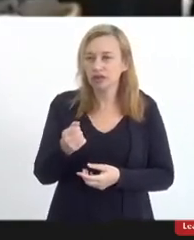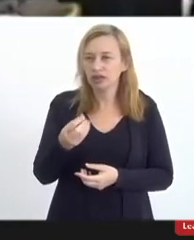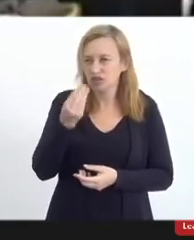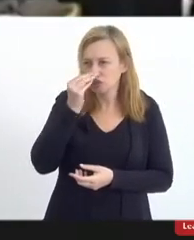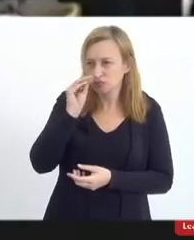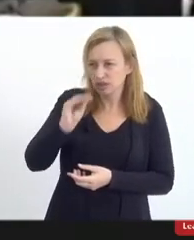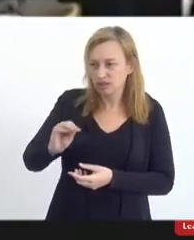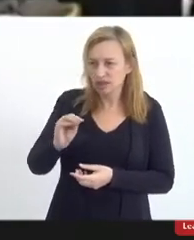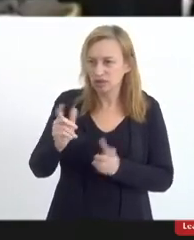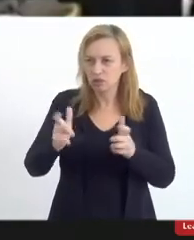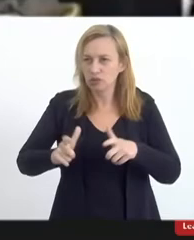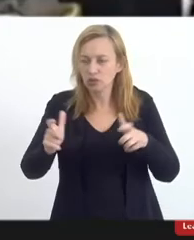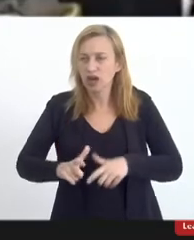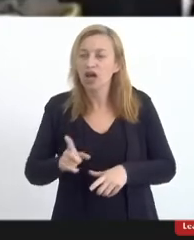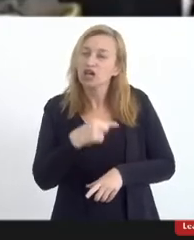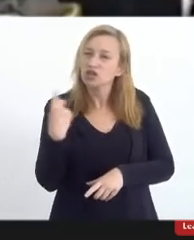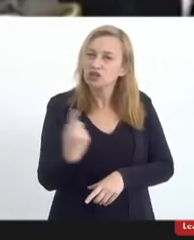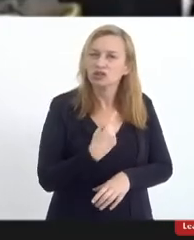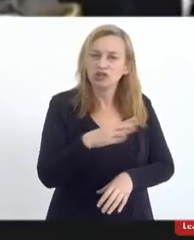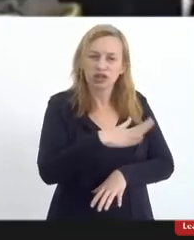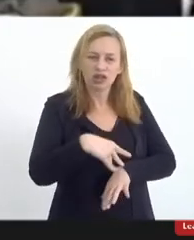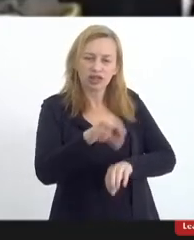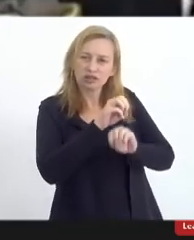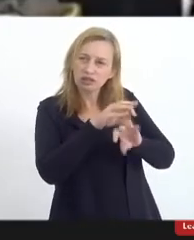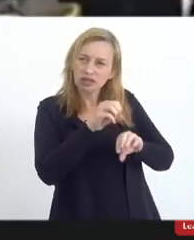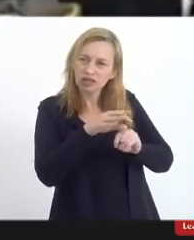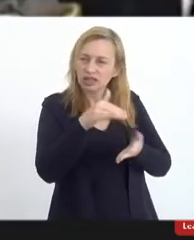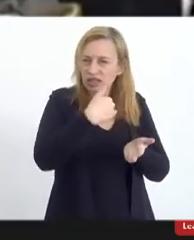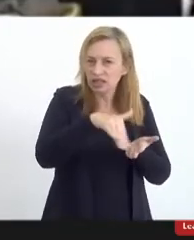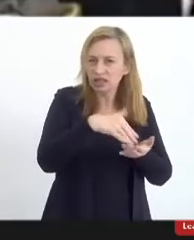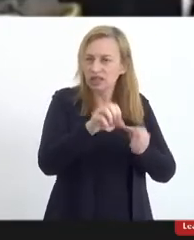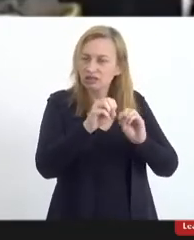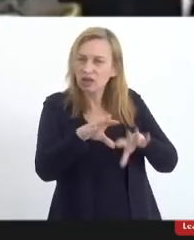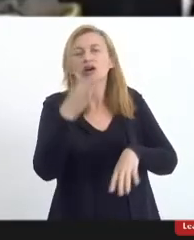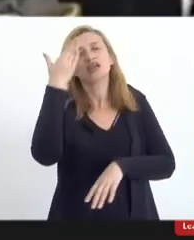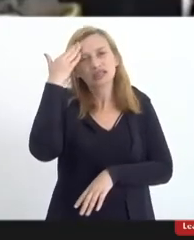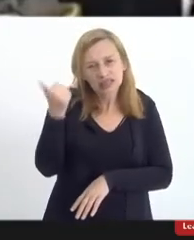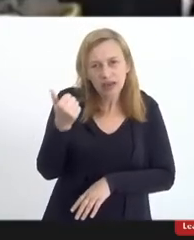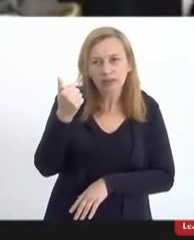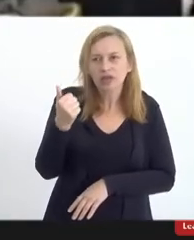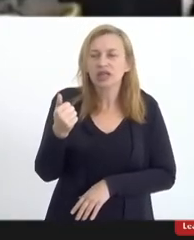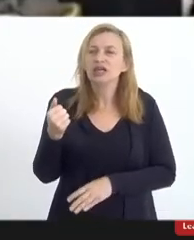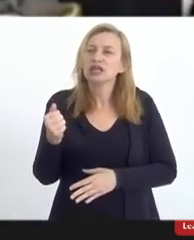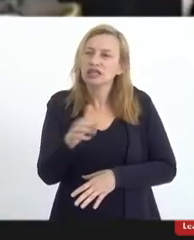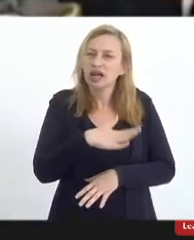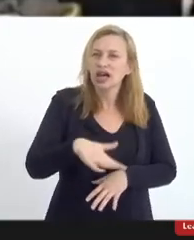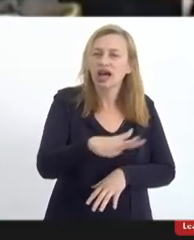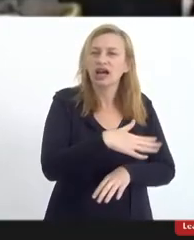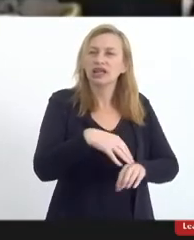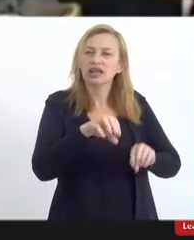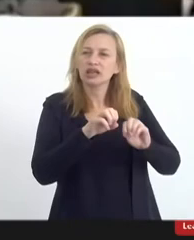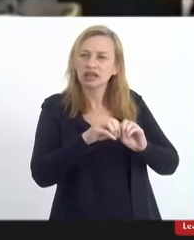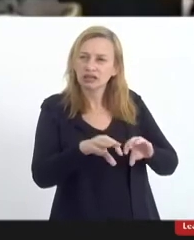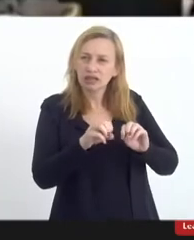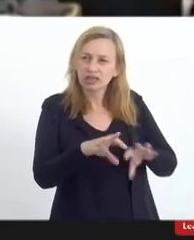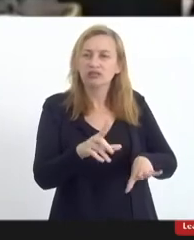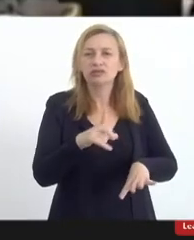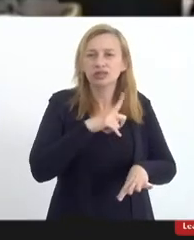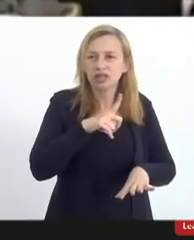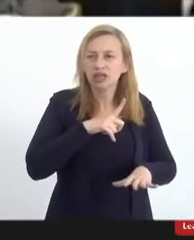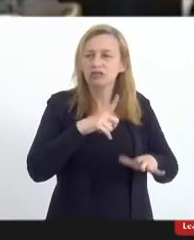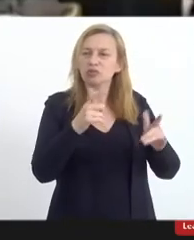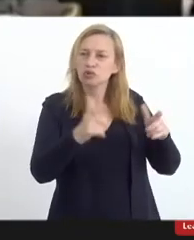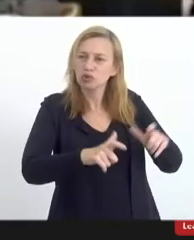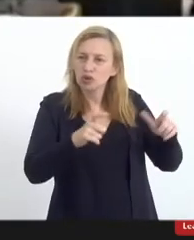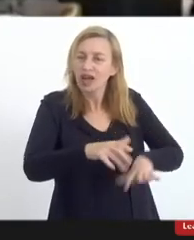nós da Educação, e a Secretaria de Estado de Educação, ela sabe que, na educação, nós temos um ambiente